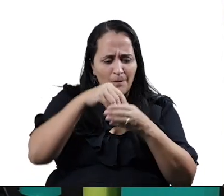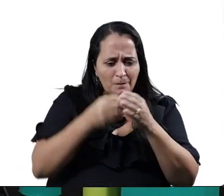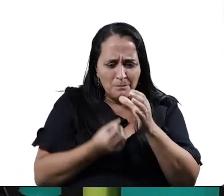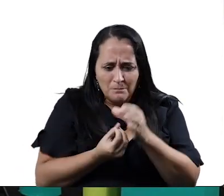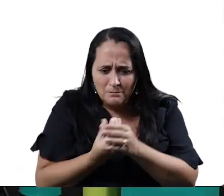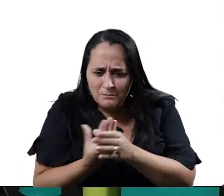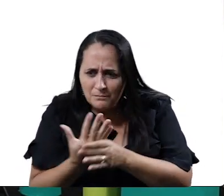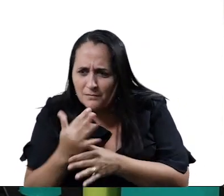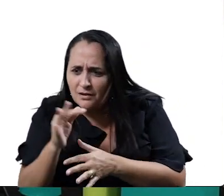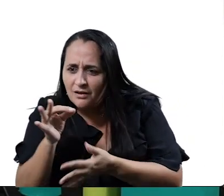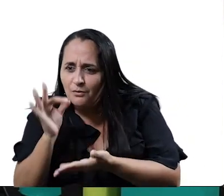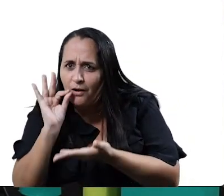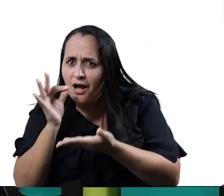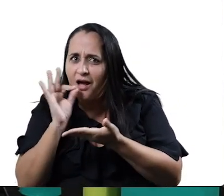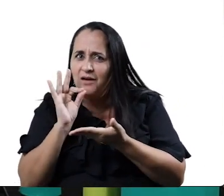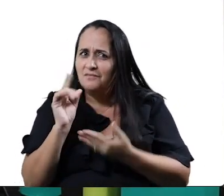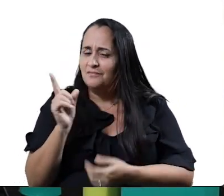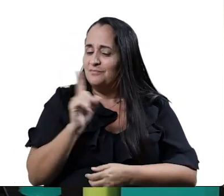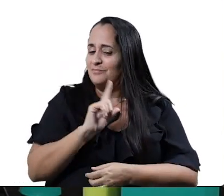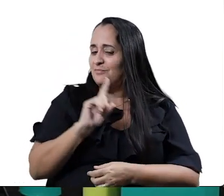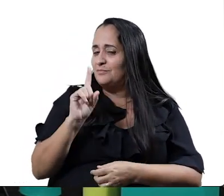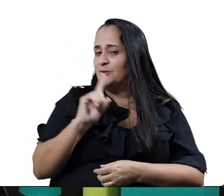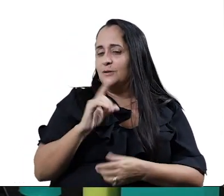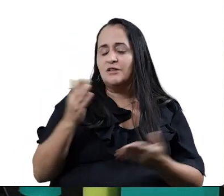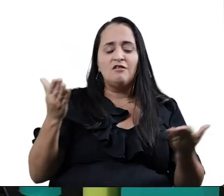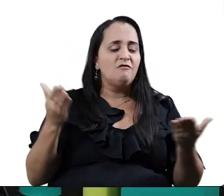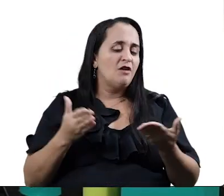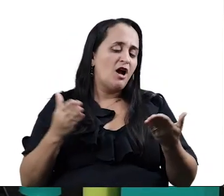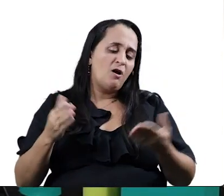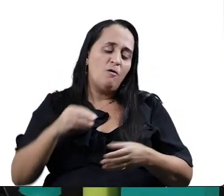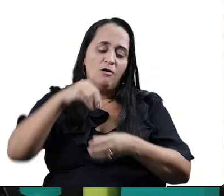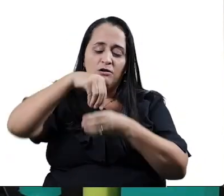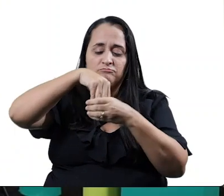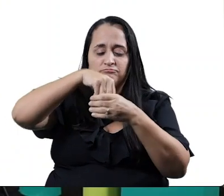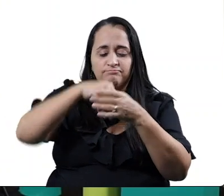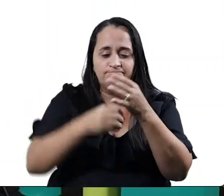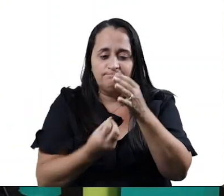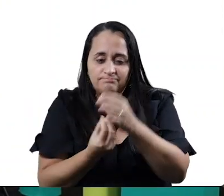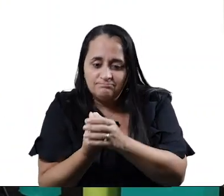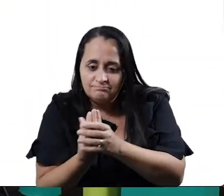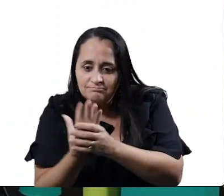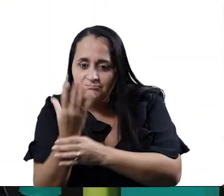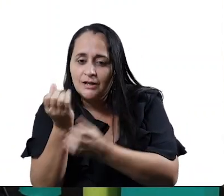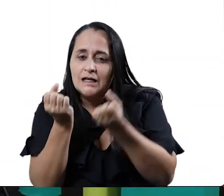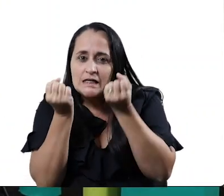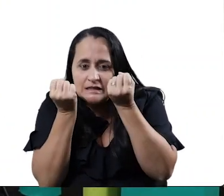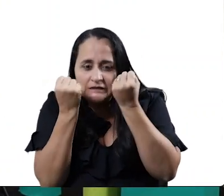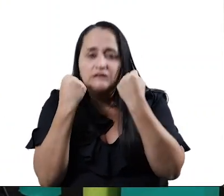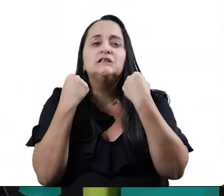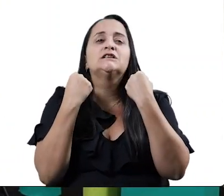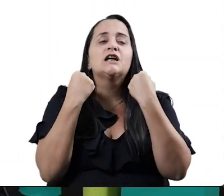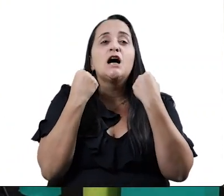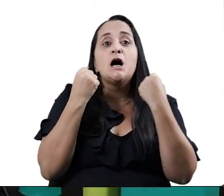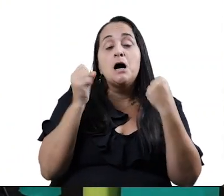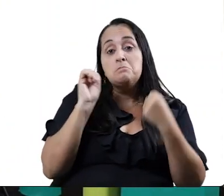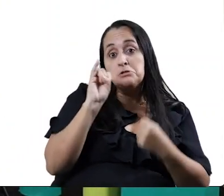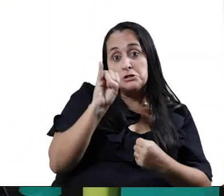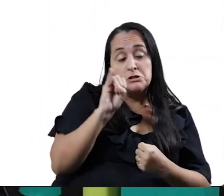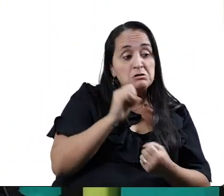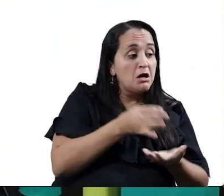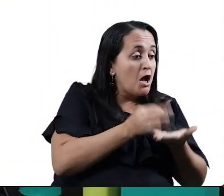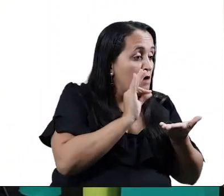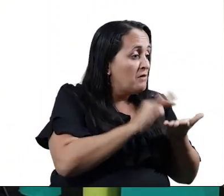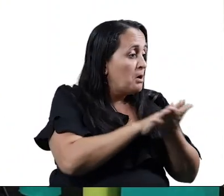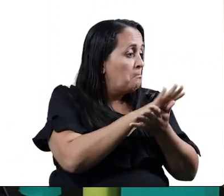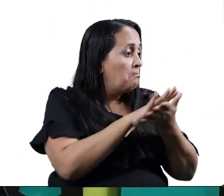planto mais café. E fazendo roda, Vou plantar cana avial. Se o café